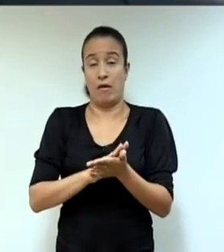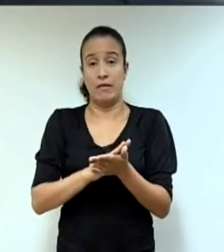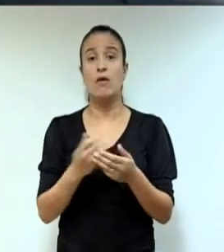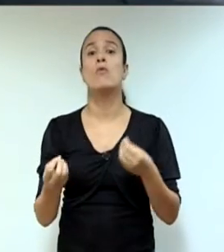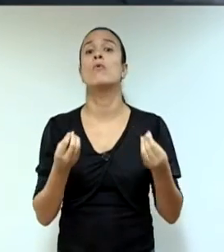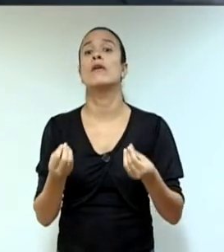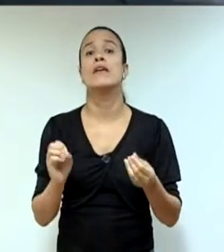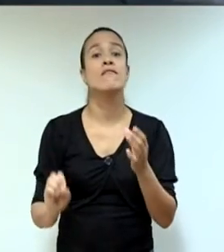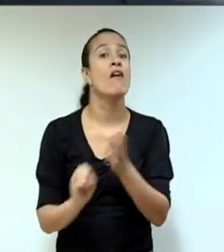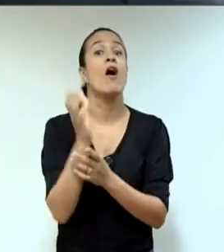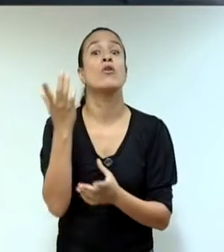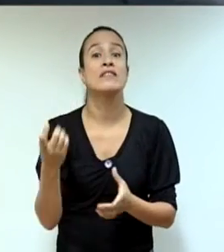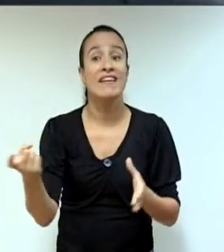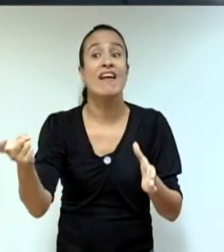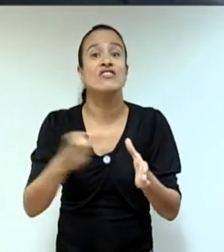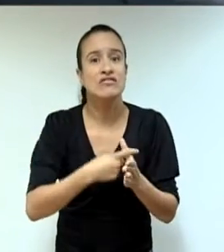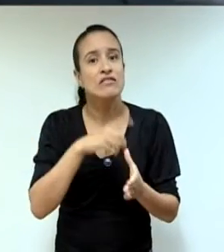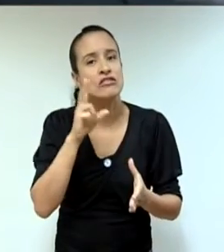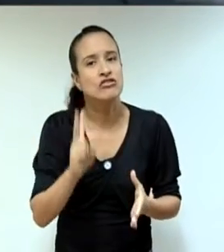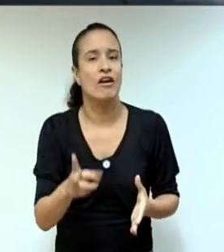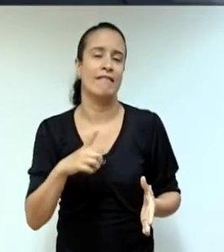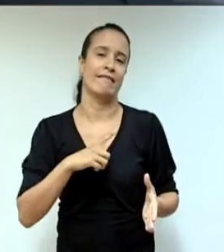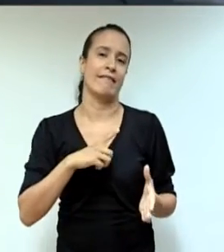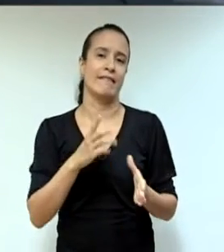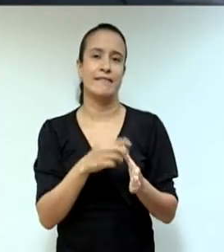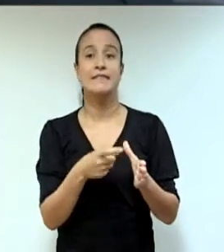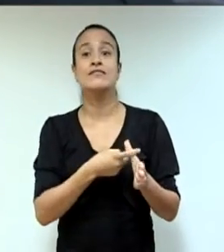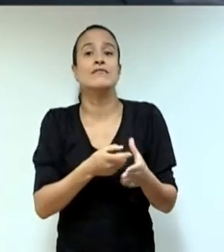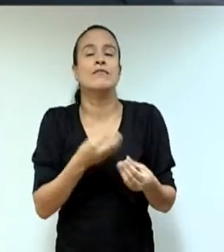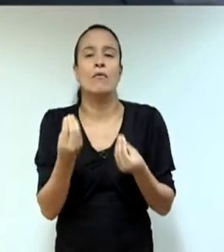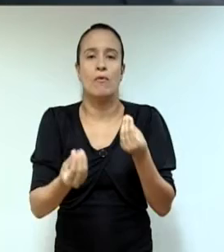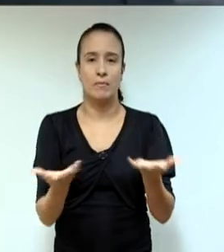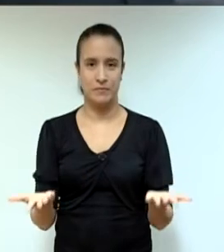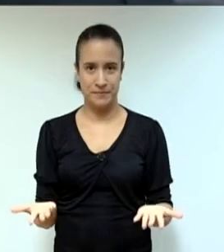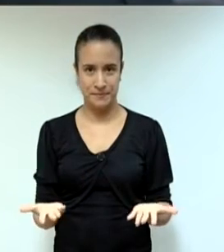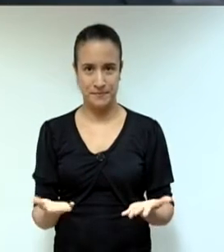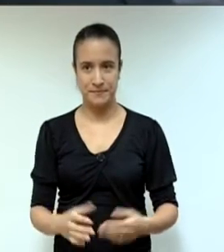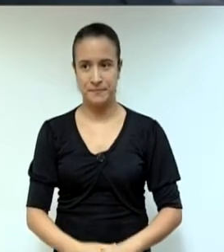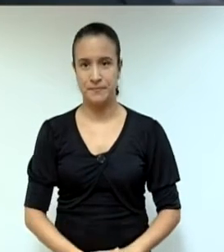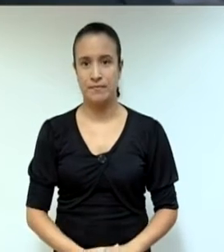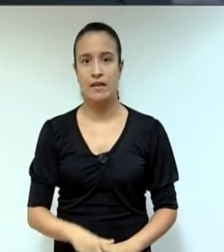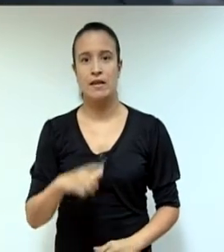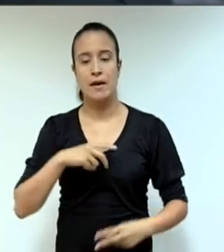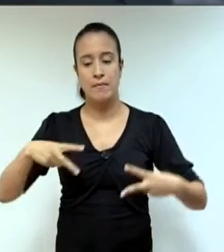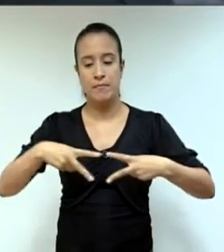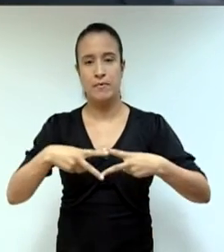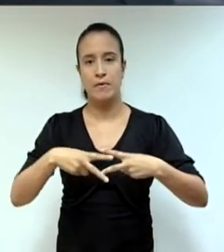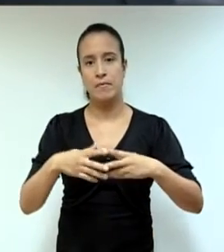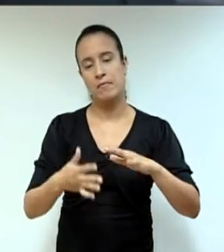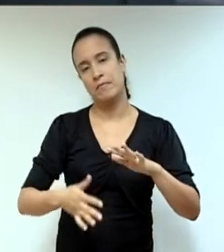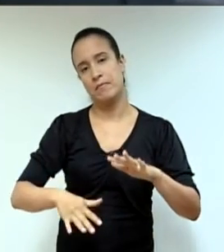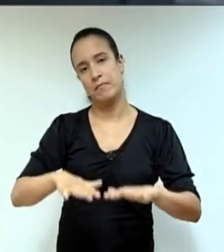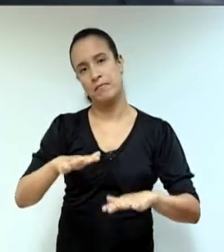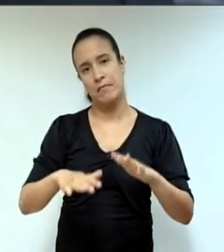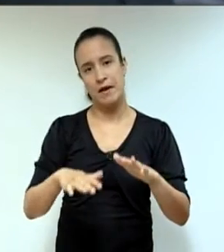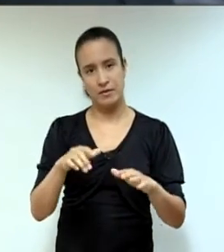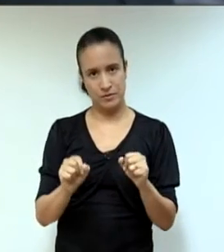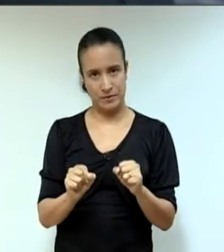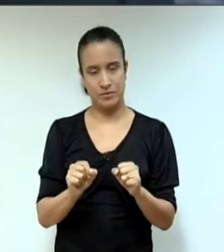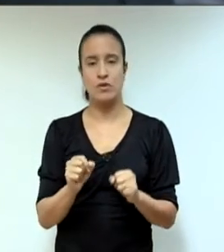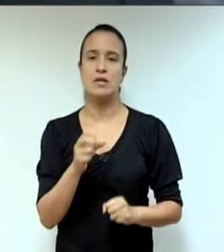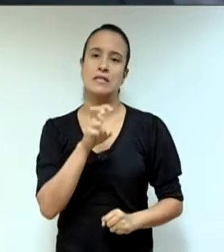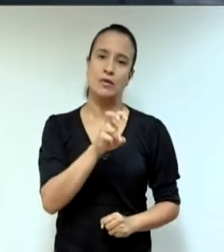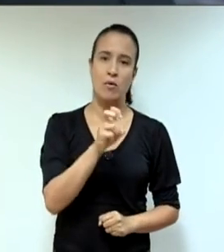inscrição da dívida ativa. Ora, se nós temos um município que gasta 58% com a folha de